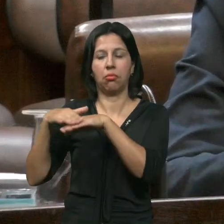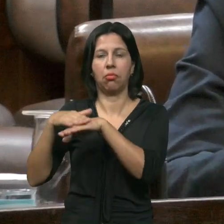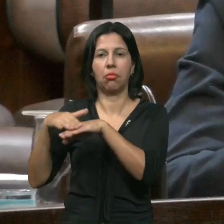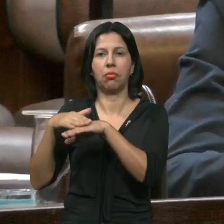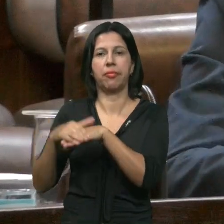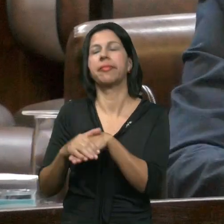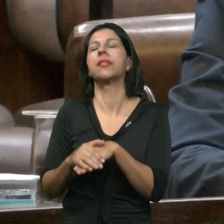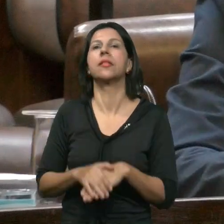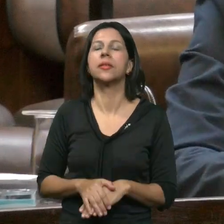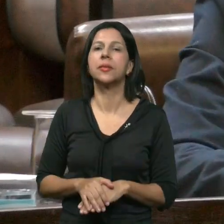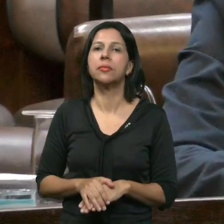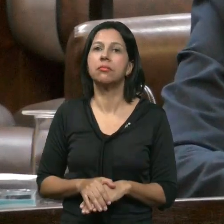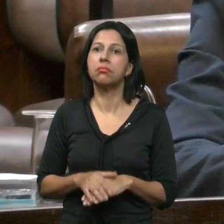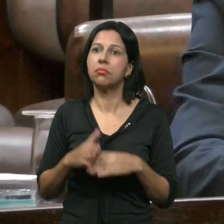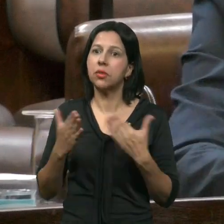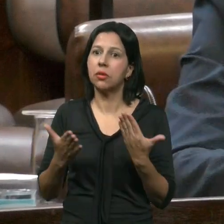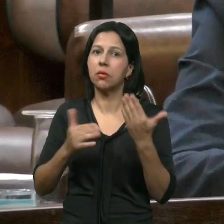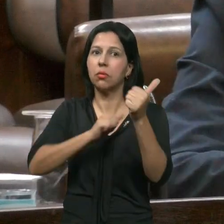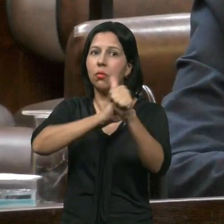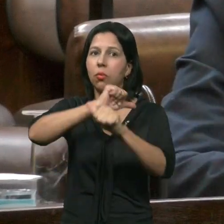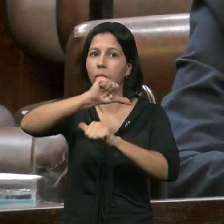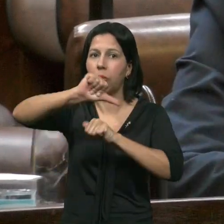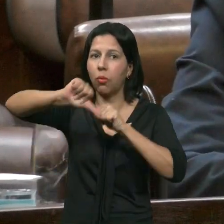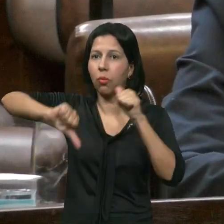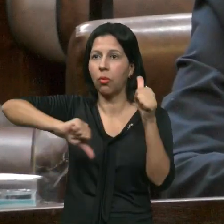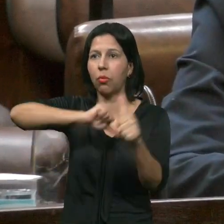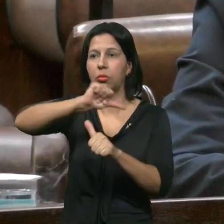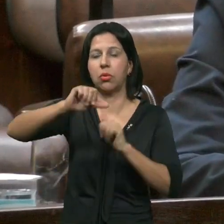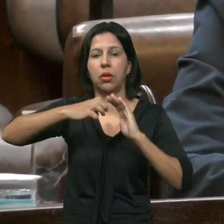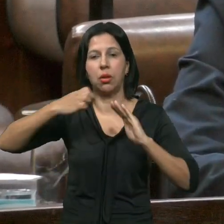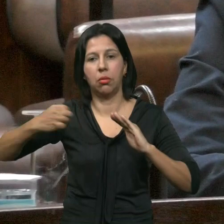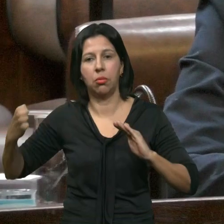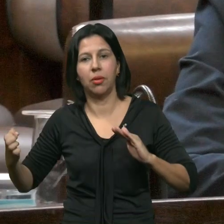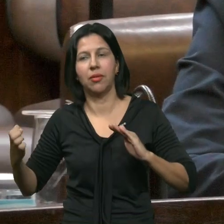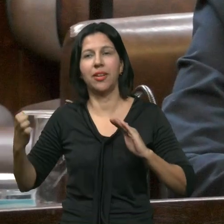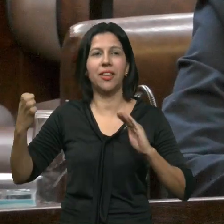possibilidade De nós Alterarmos A emenda